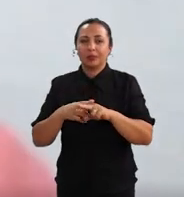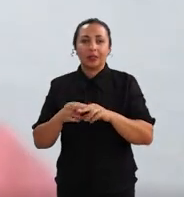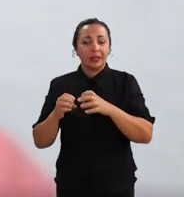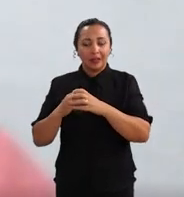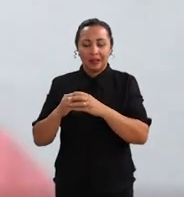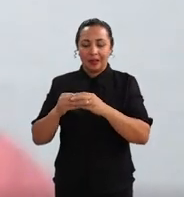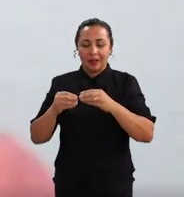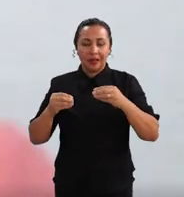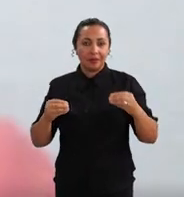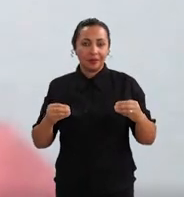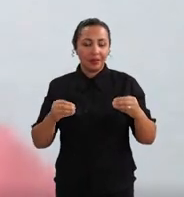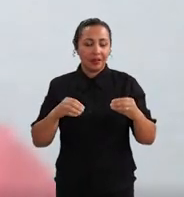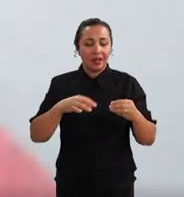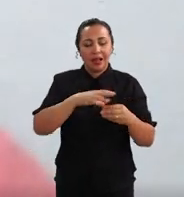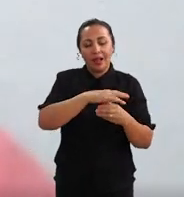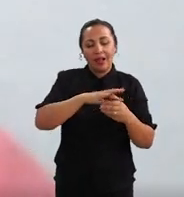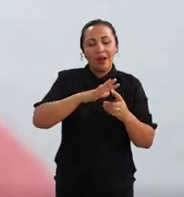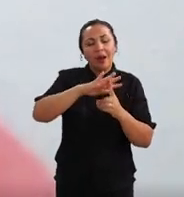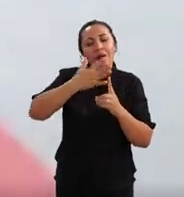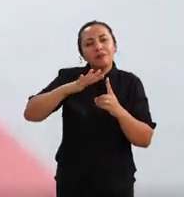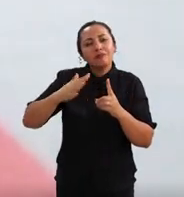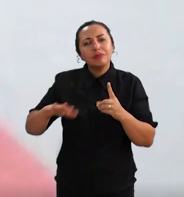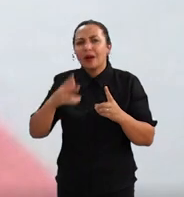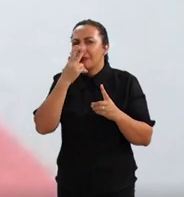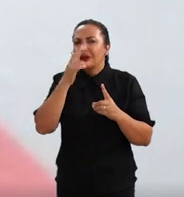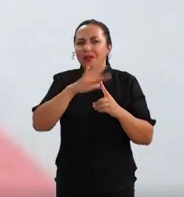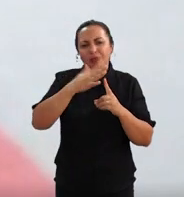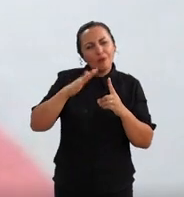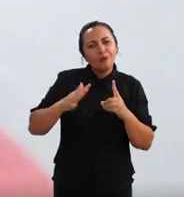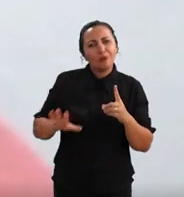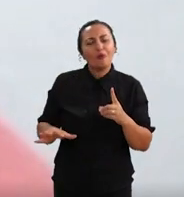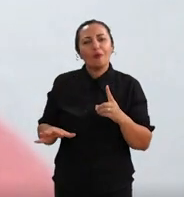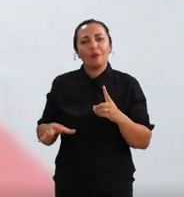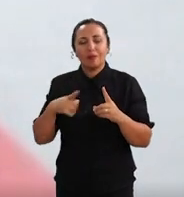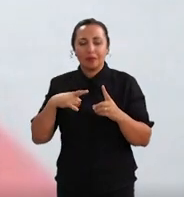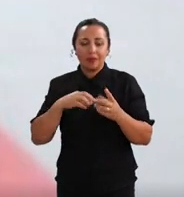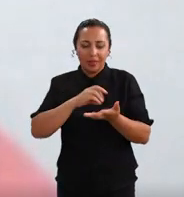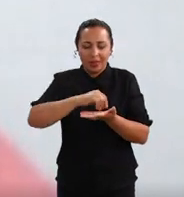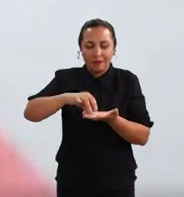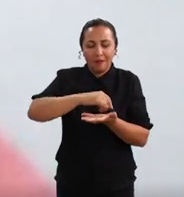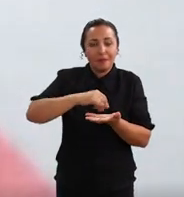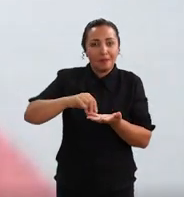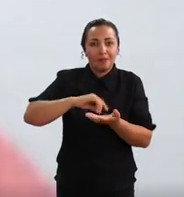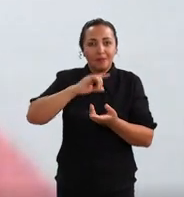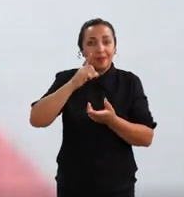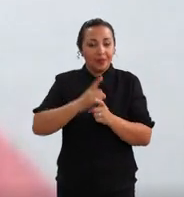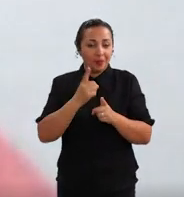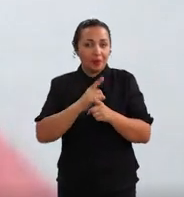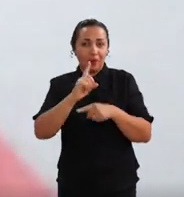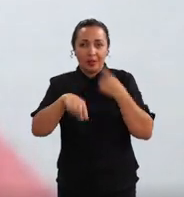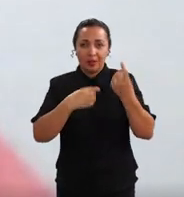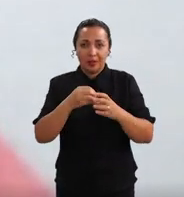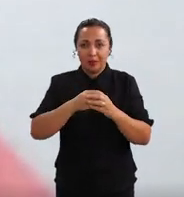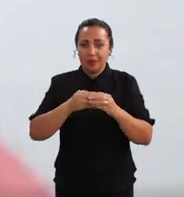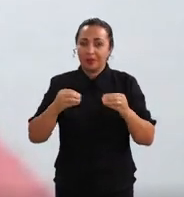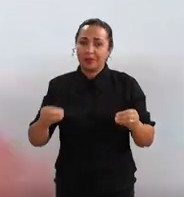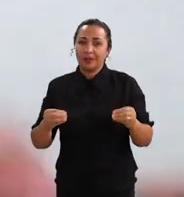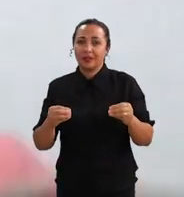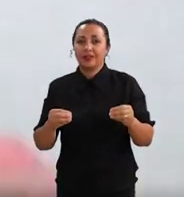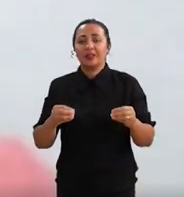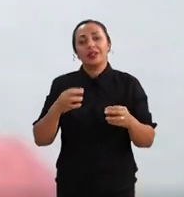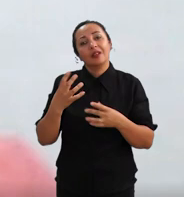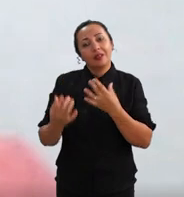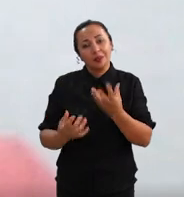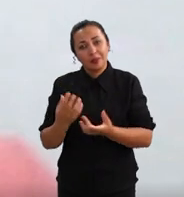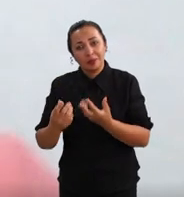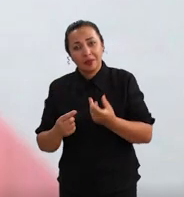a parte de fora é como se fosse uma casca, que é o que a gente chama de farelo, que obtém depois da etapa desse descascamento. Então